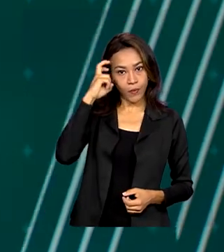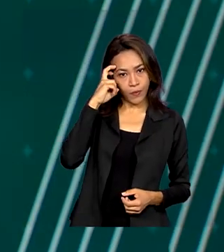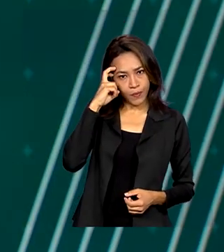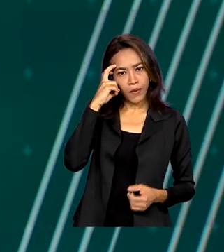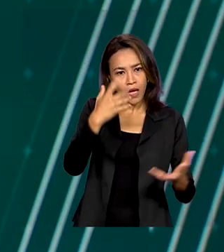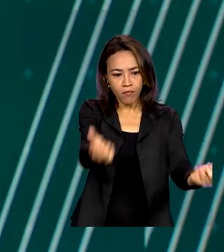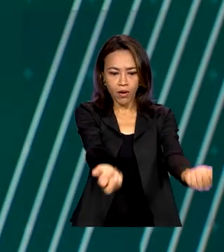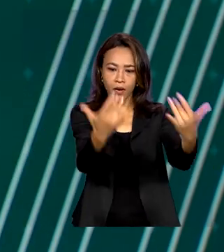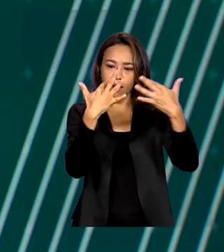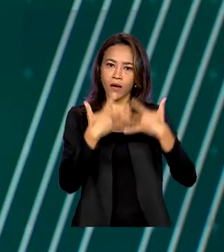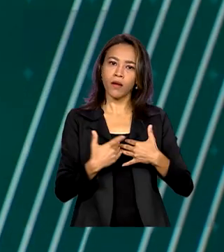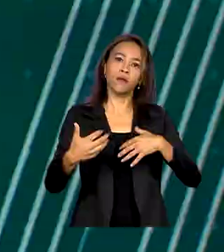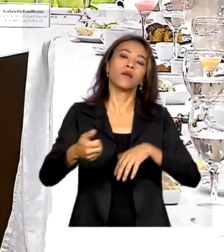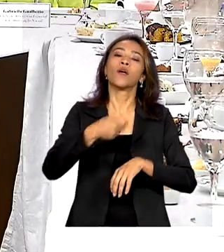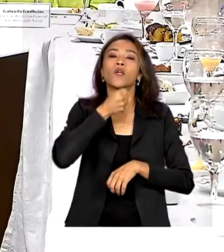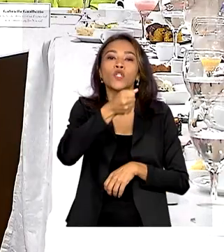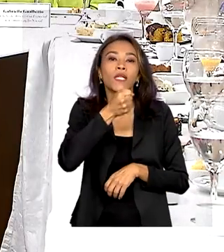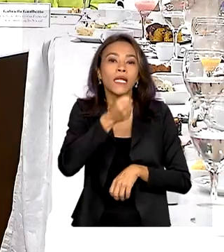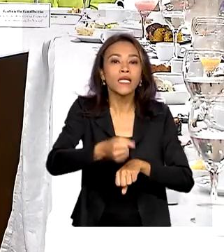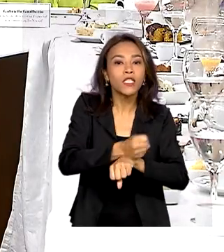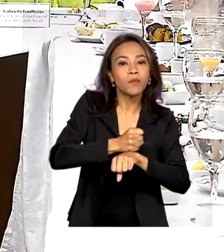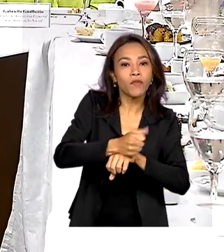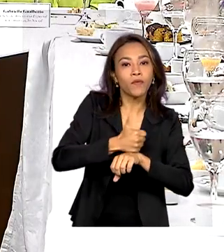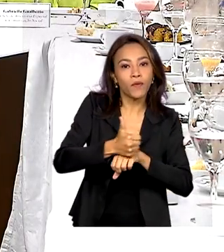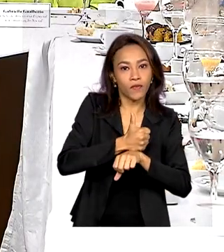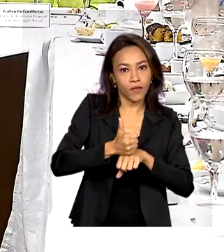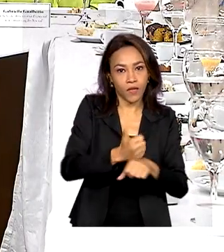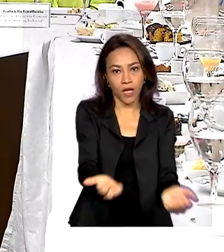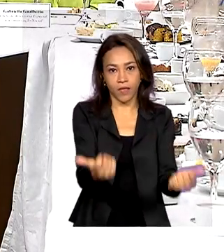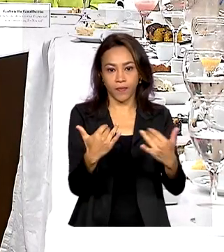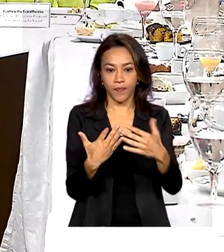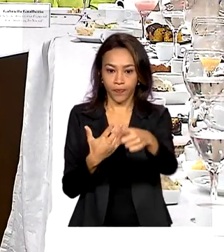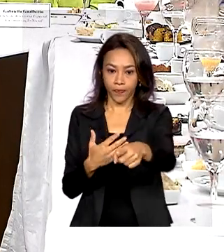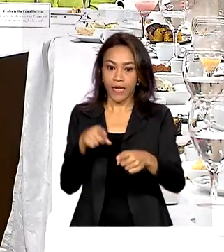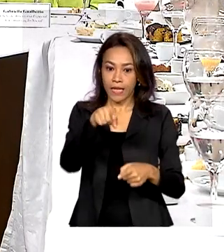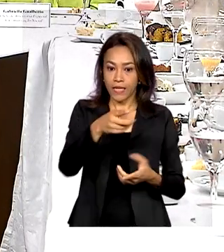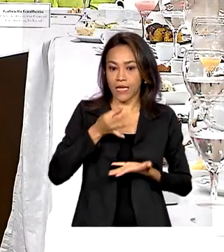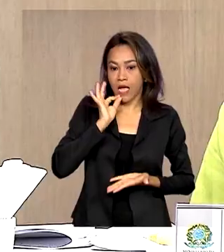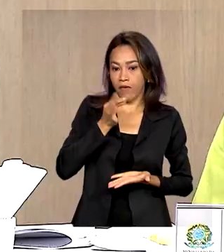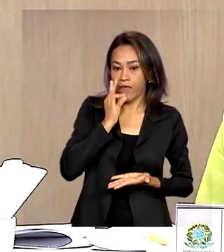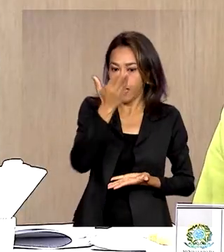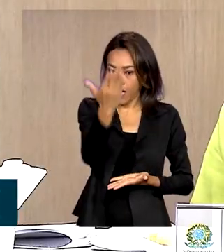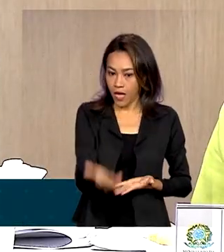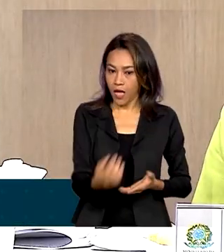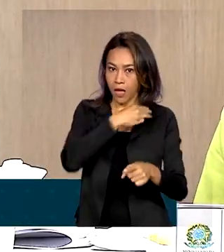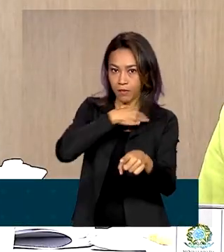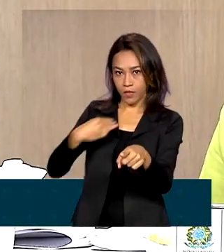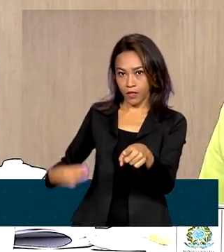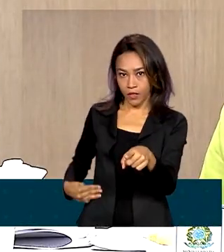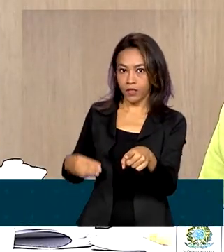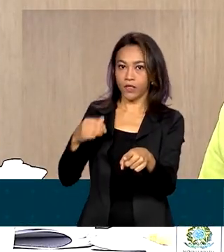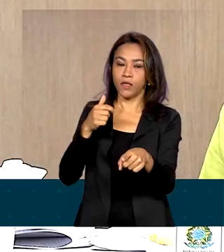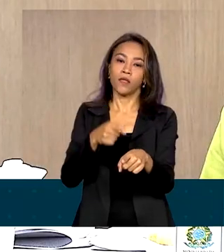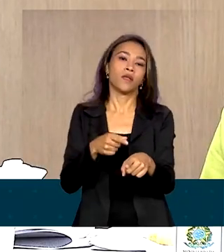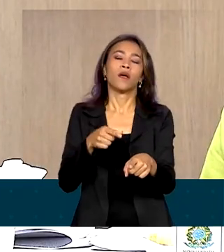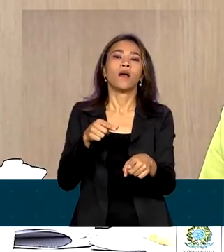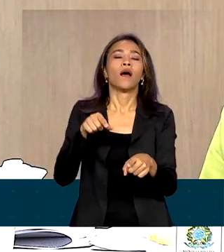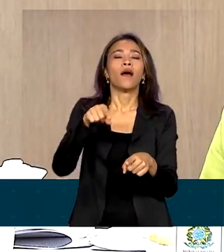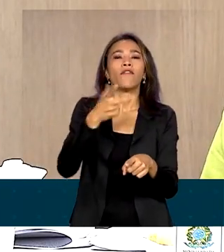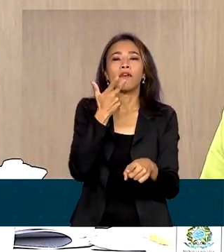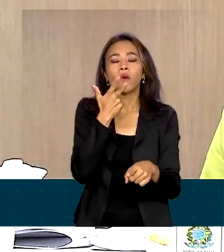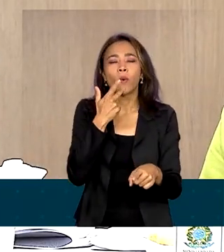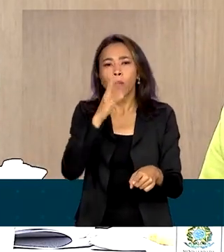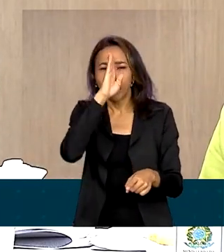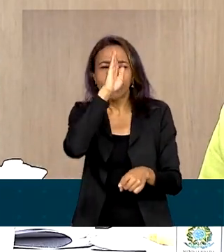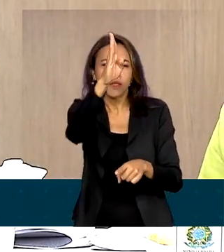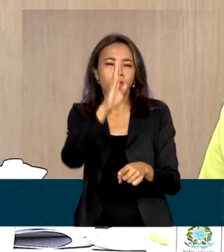as prioridades do setor. Durante o café, a ministra Margarete Menezes afirmou que uma das prioridades é